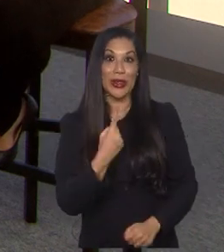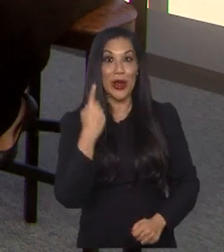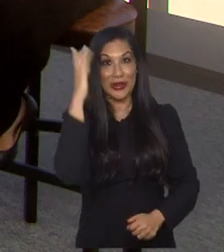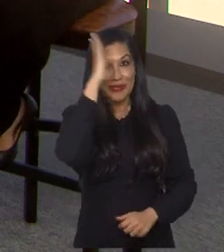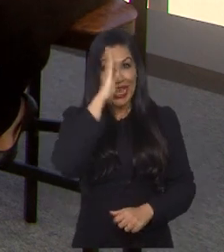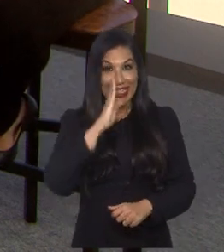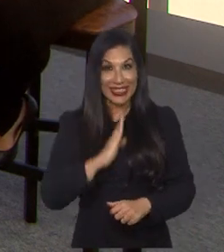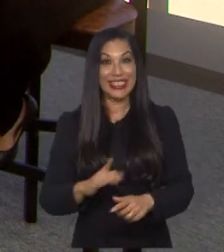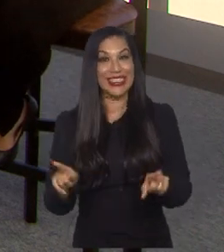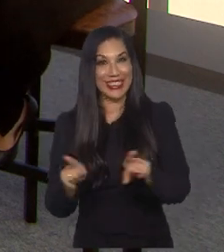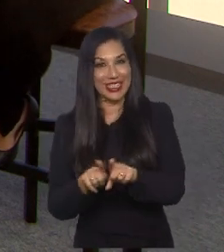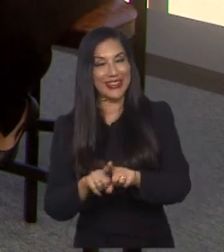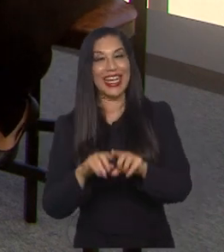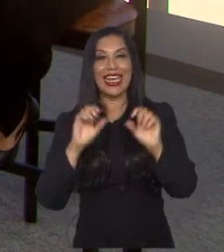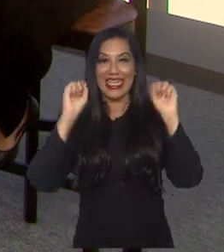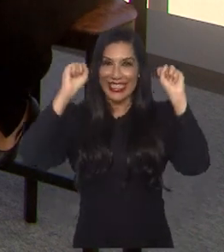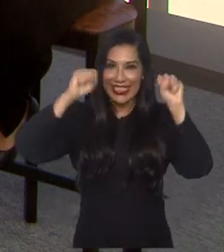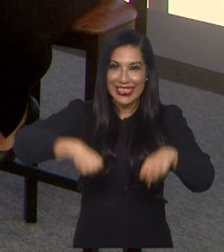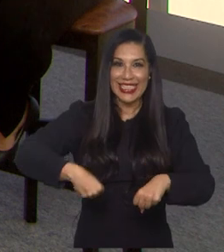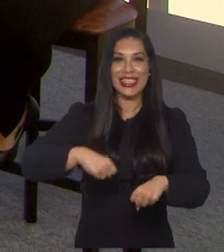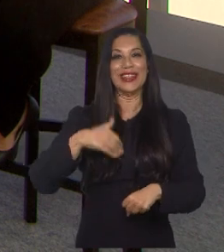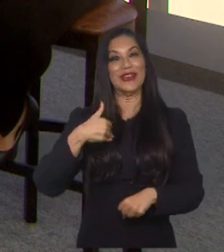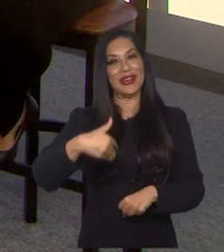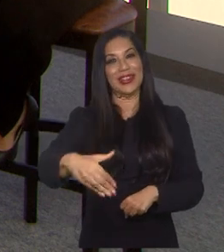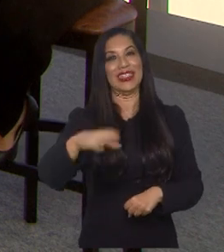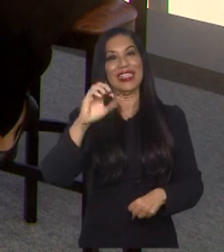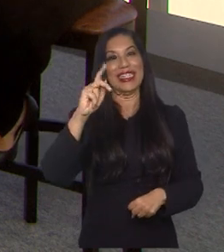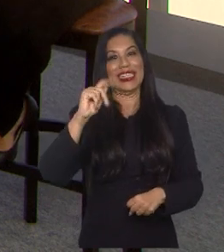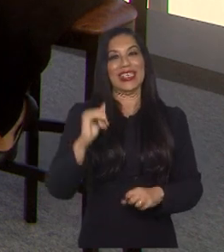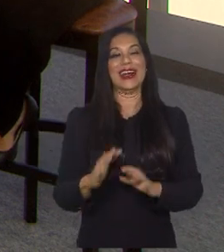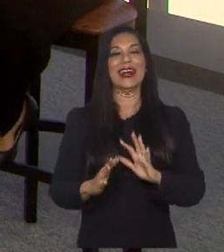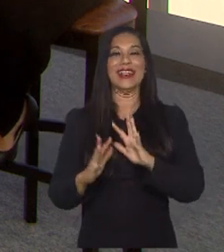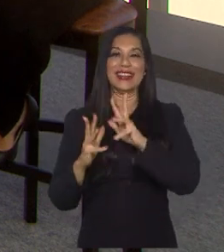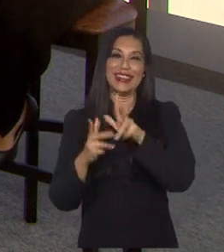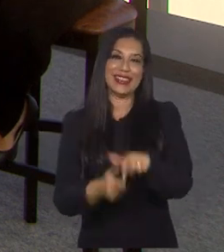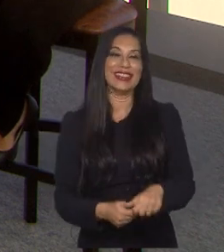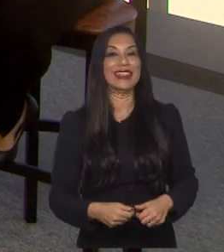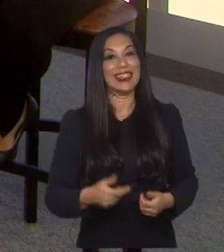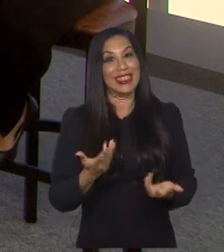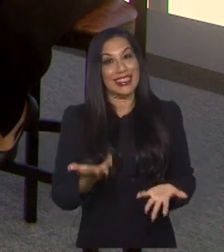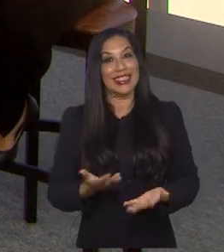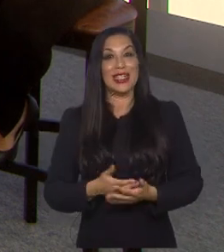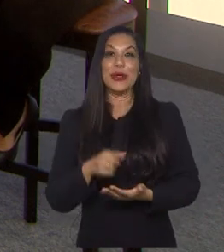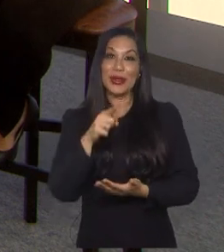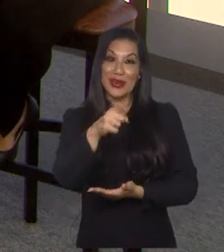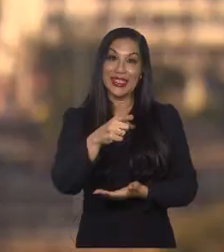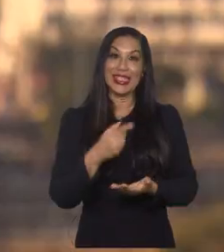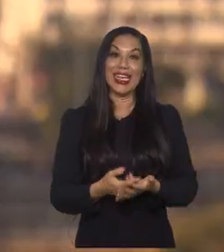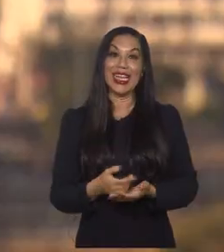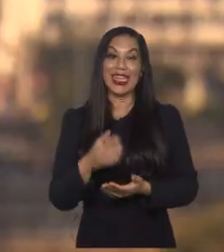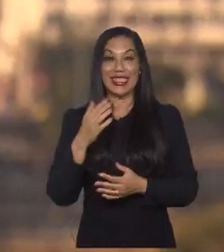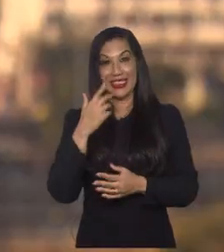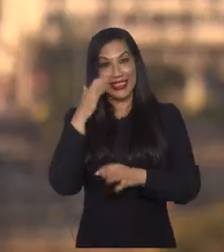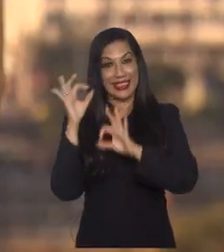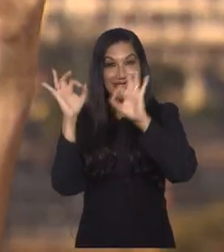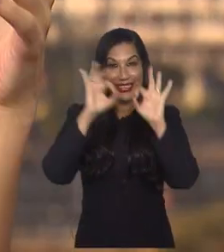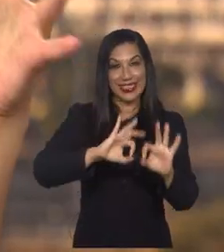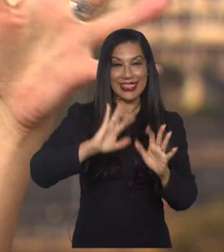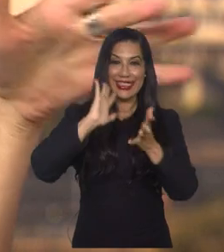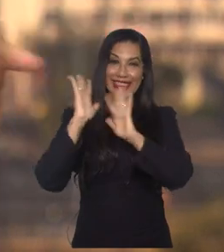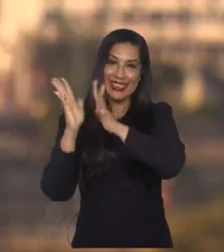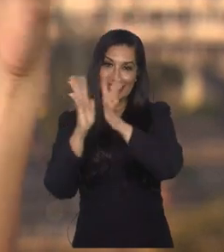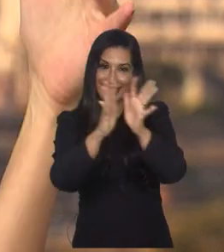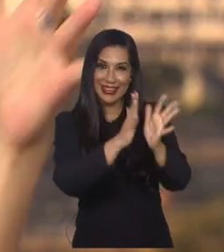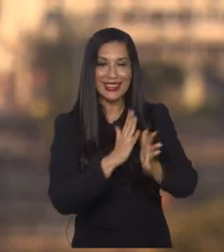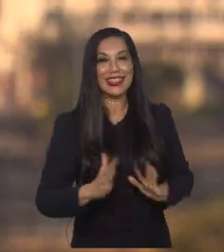pelo Brasil também, claro, para que a próxima Copa, quem sabe, possa ser aqui, né? Exatamente, vamos ver. E para você que está me ouvindo, seja em casa,